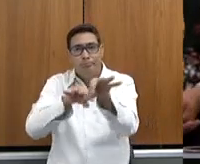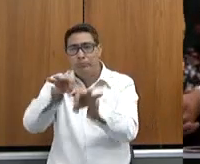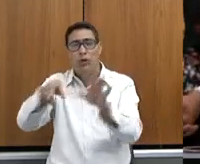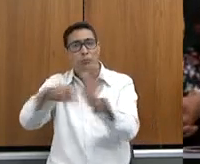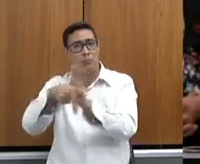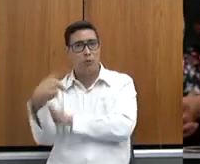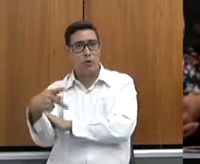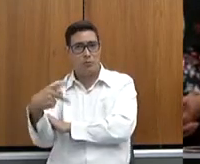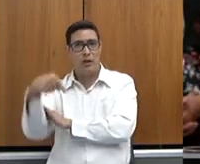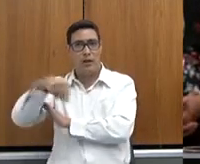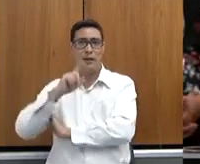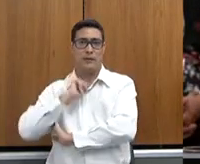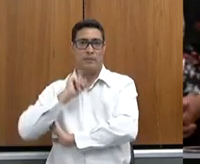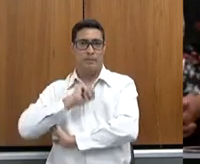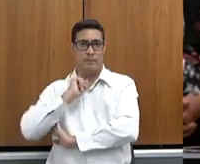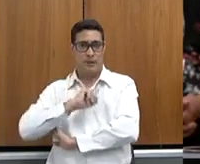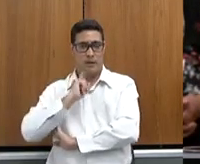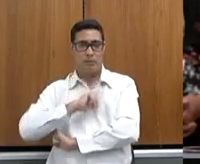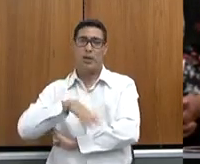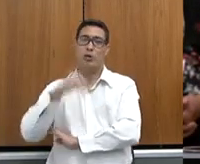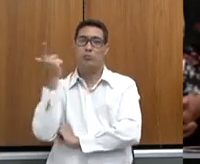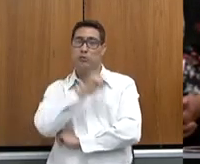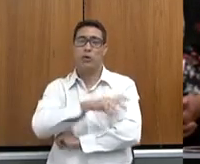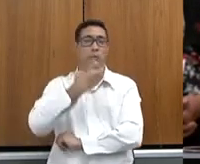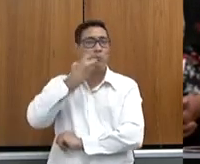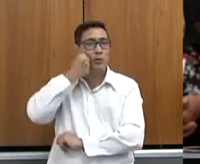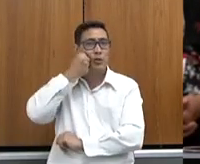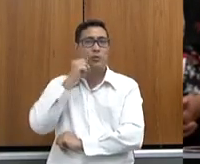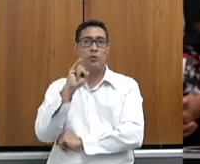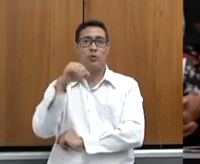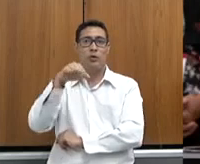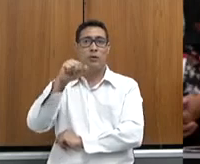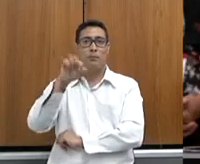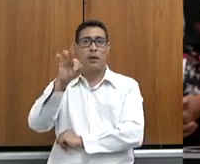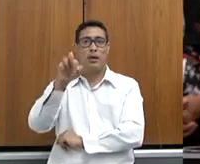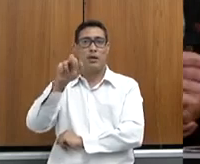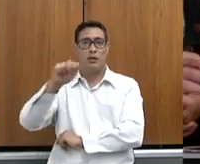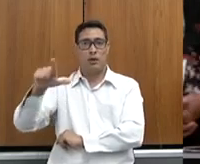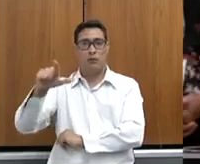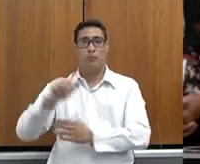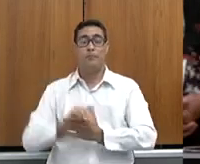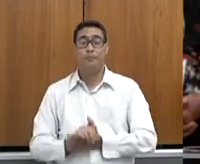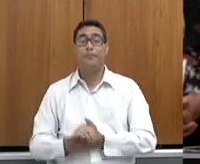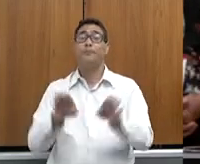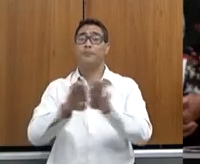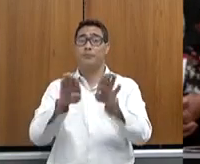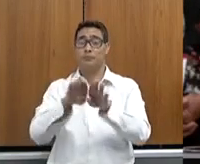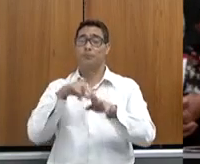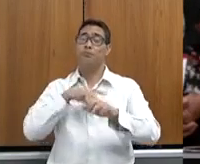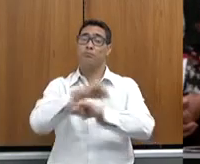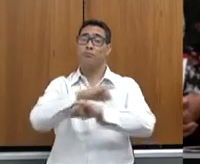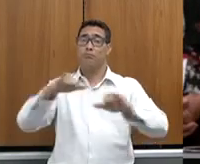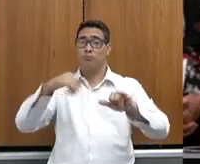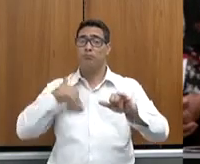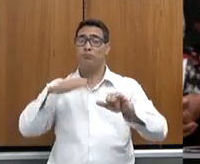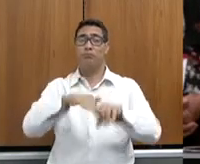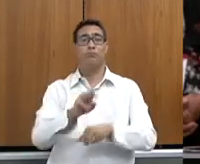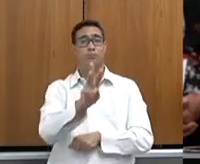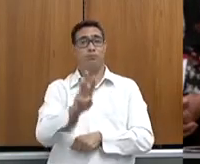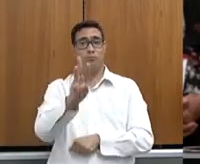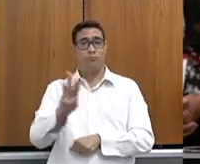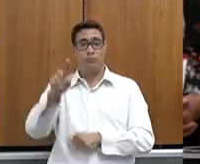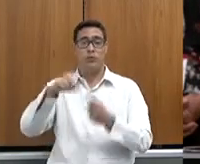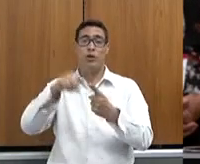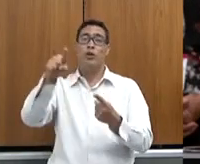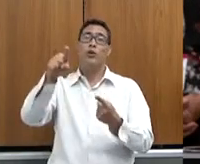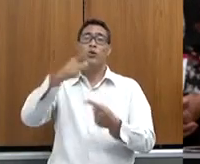artesanal, concorrendo a patrimônio imaterial. Hoje também nós tivemos uma notícia que, de novo, em um site americano, o queijo